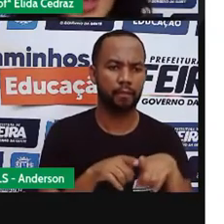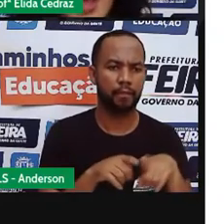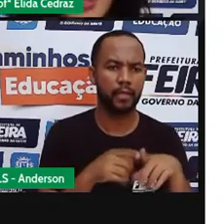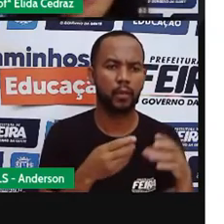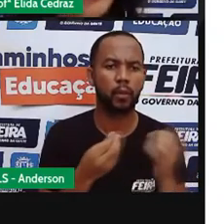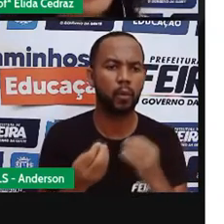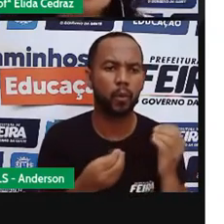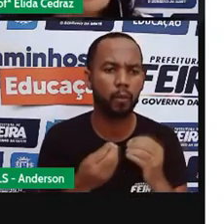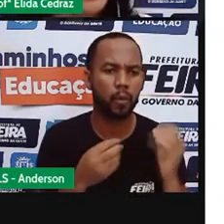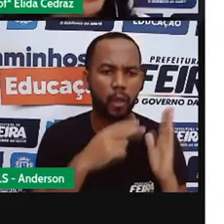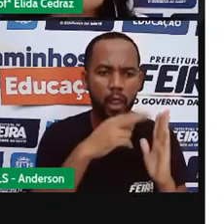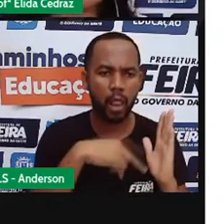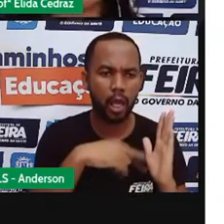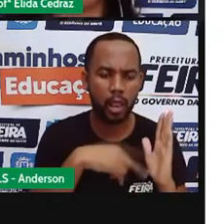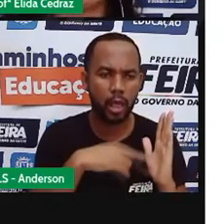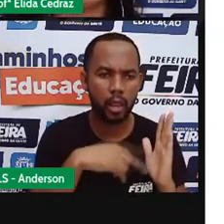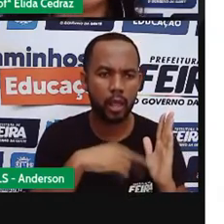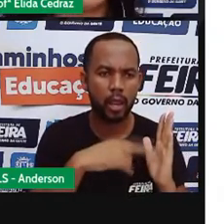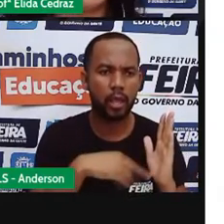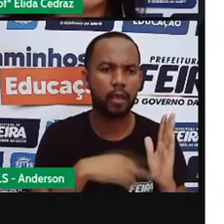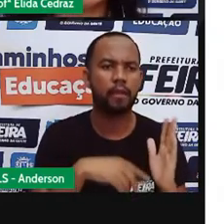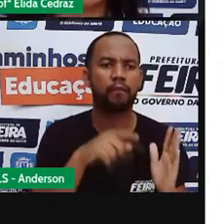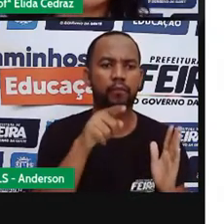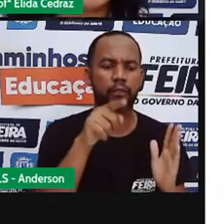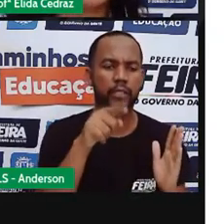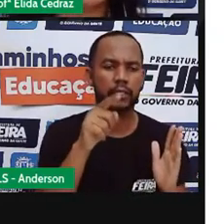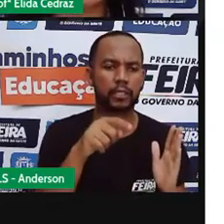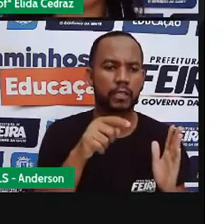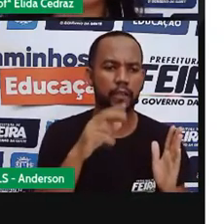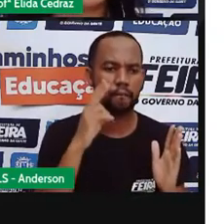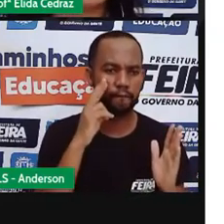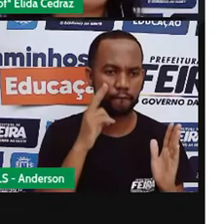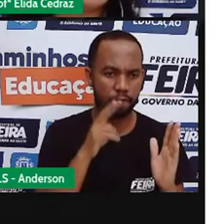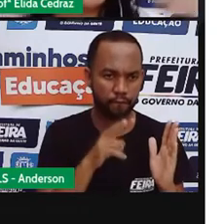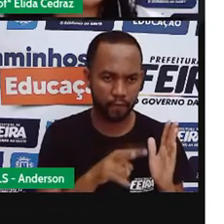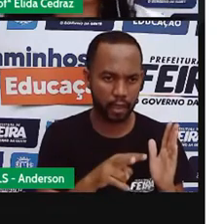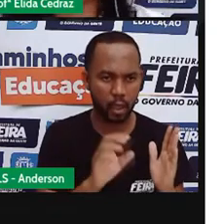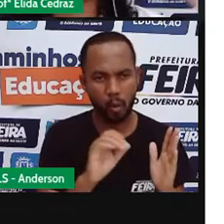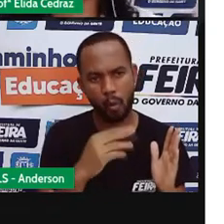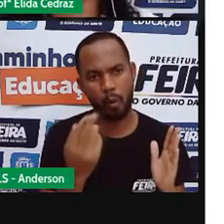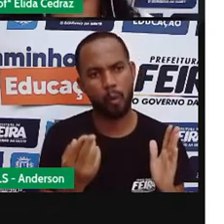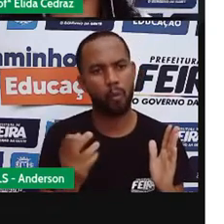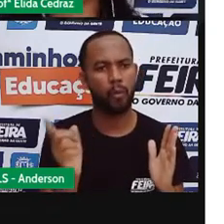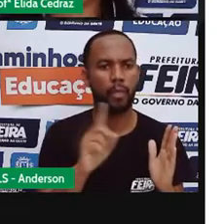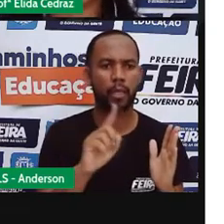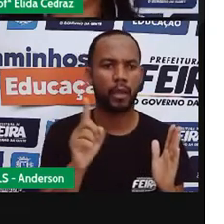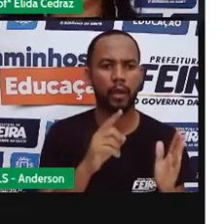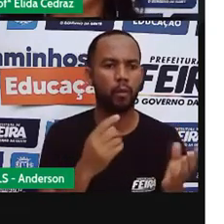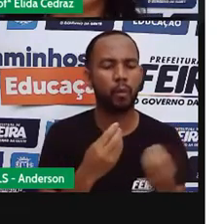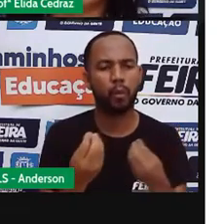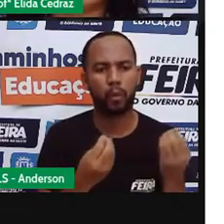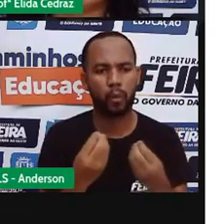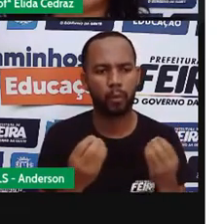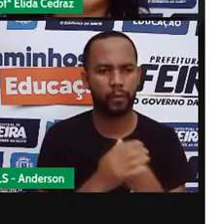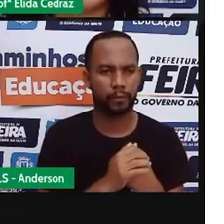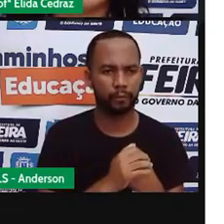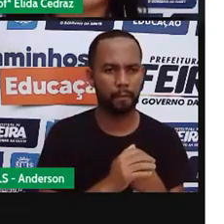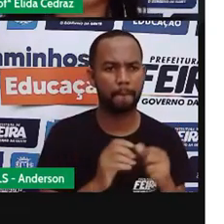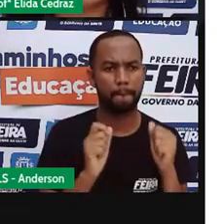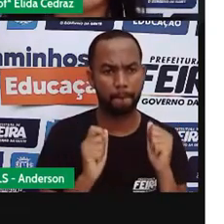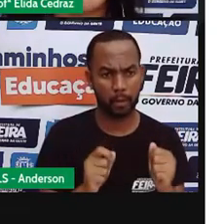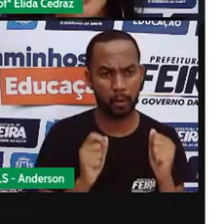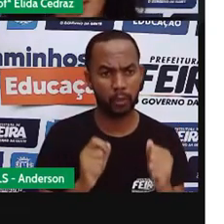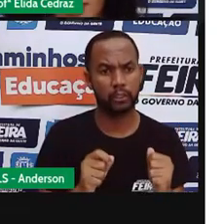linear. Você abre um portal de notícias e você não é obrigado a ler naquela sequência. Você pode